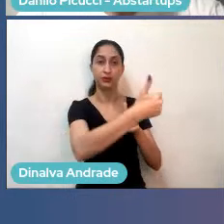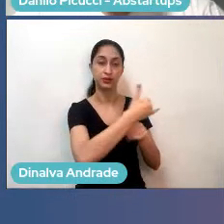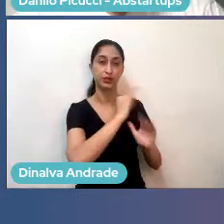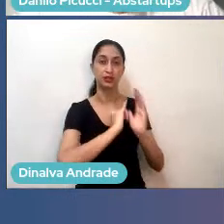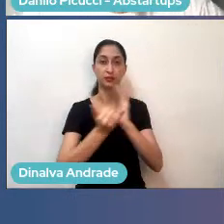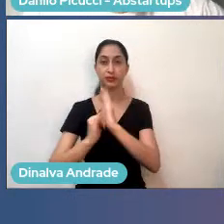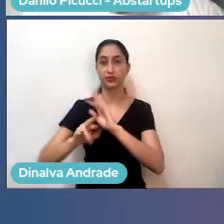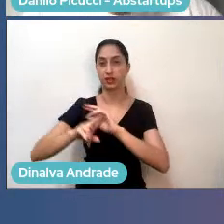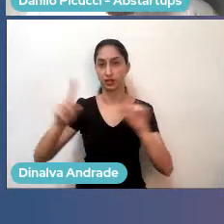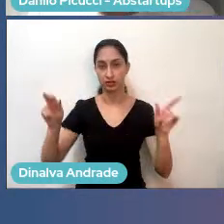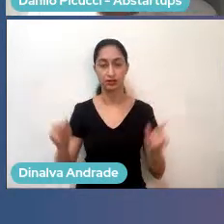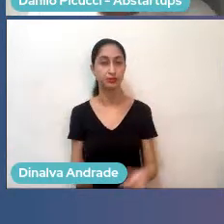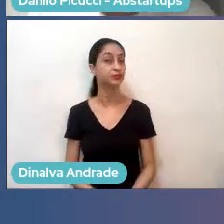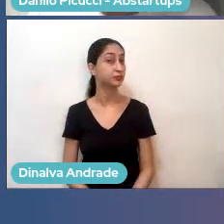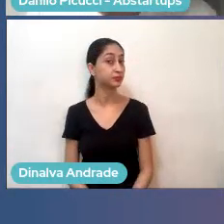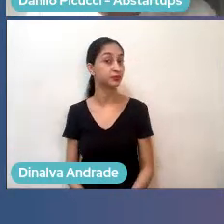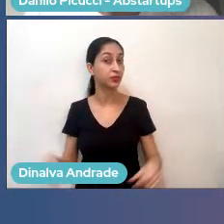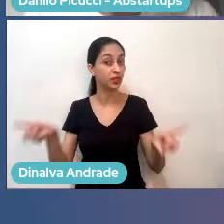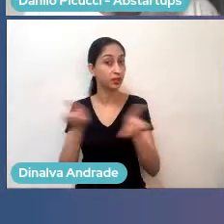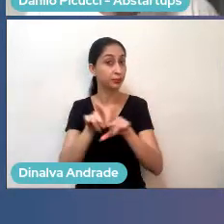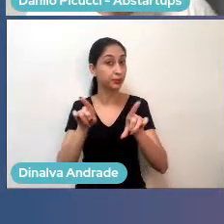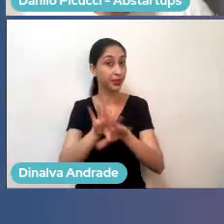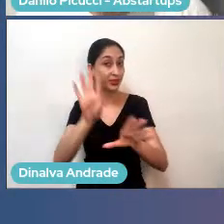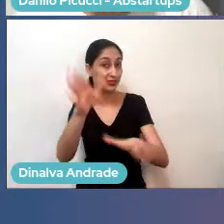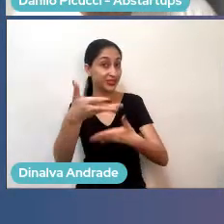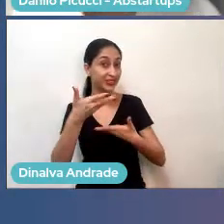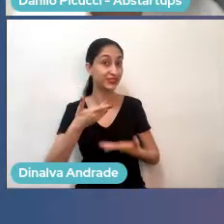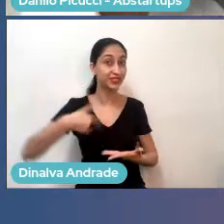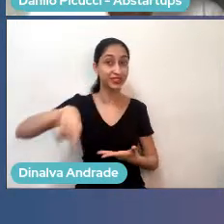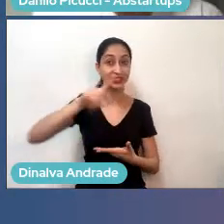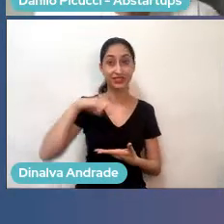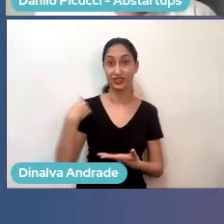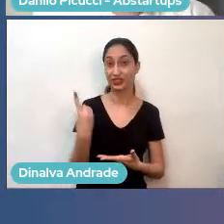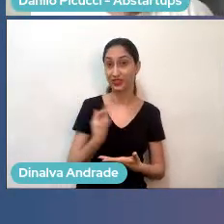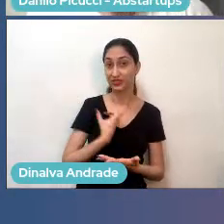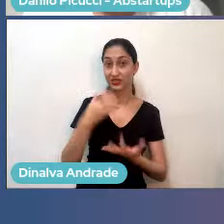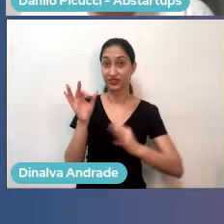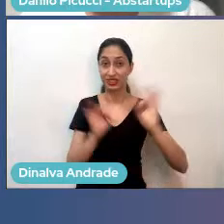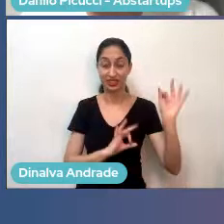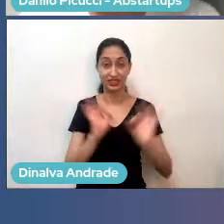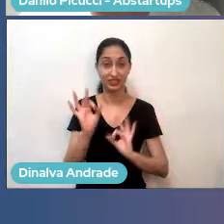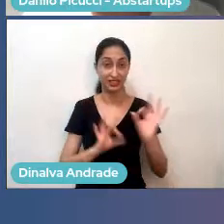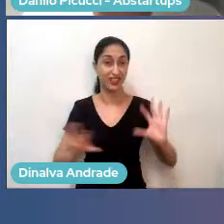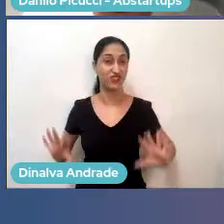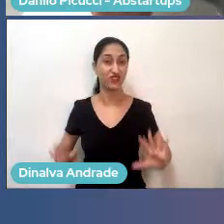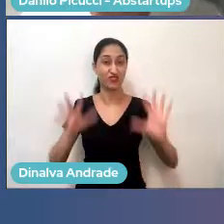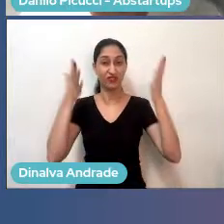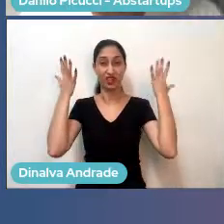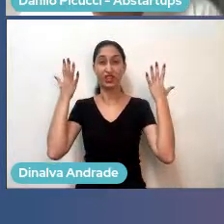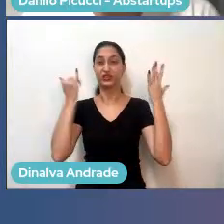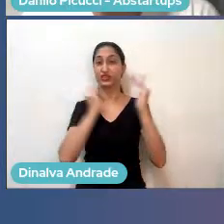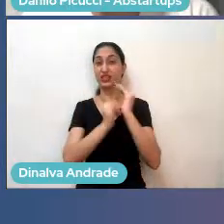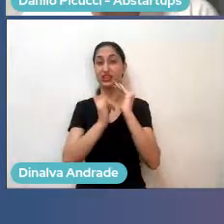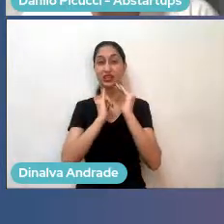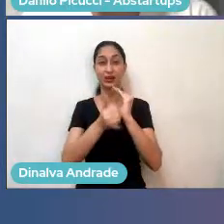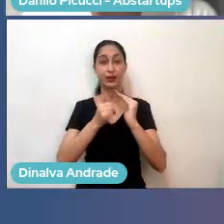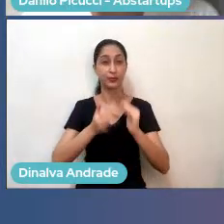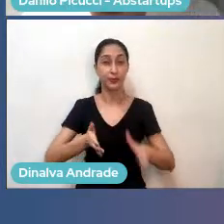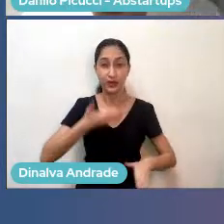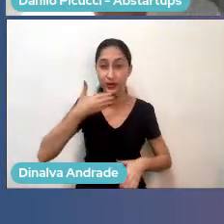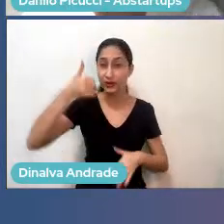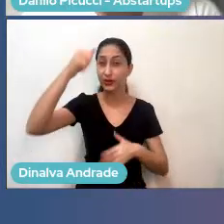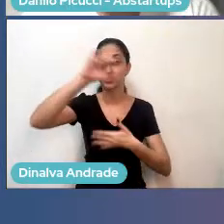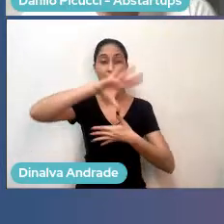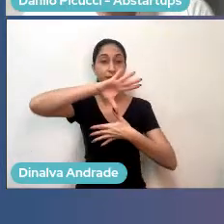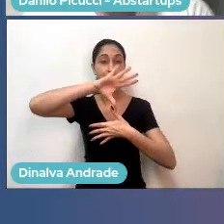Boa! E queria deixar um convite aqui também, né, a BS Startups organiza o maior evento de startups da América Latina,